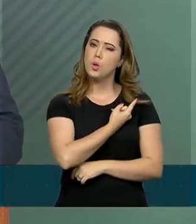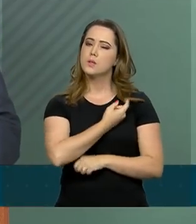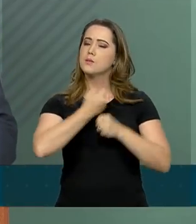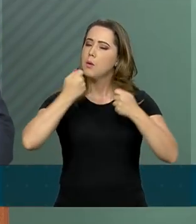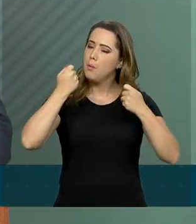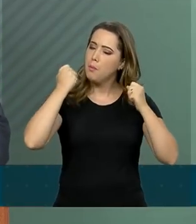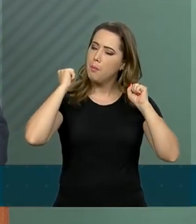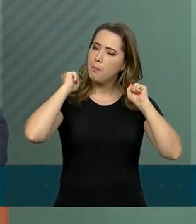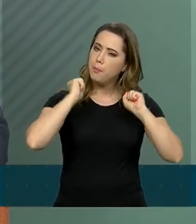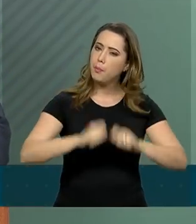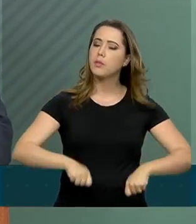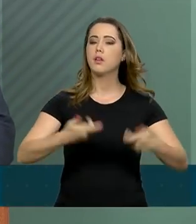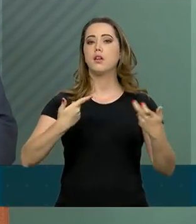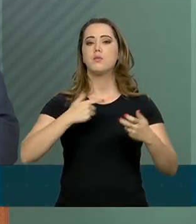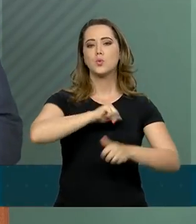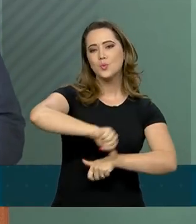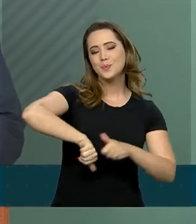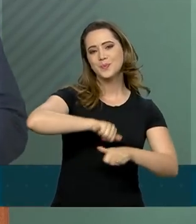esse país.